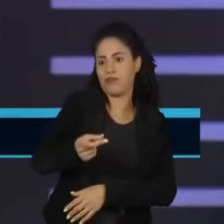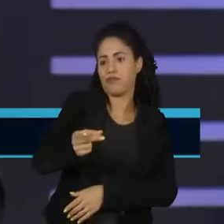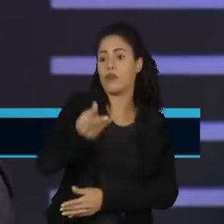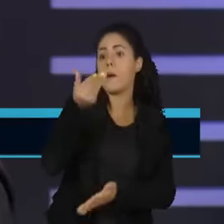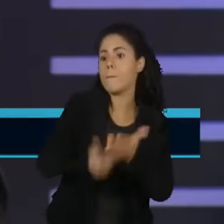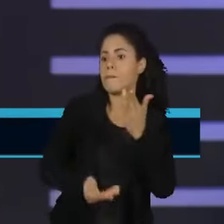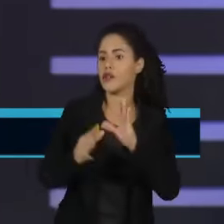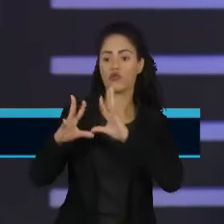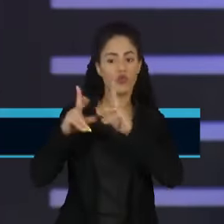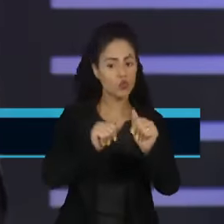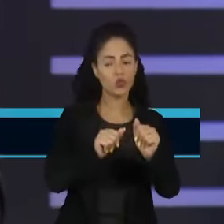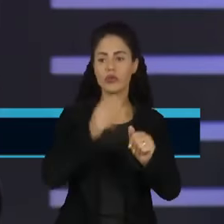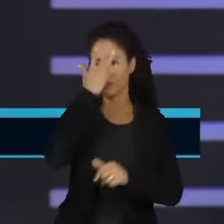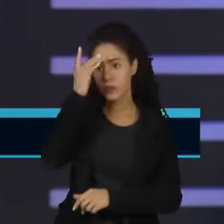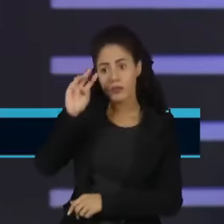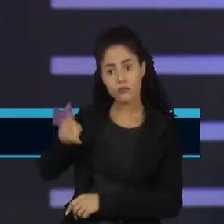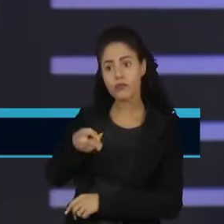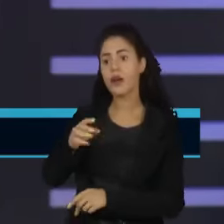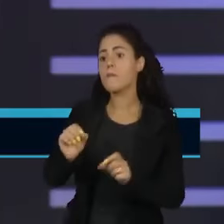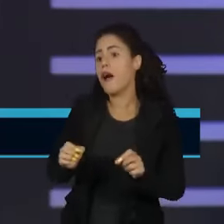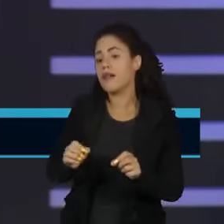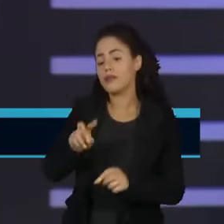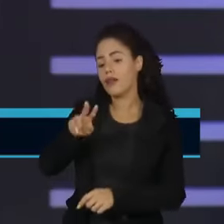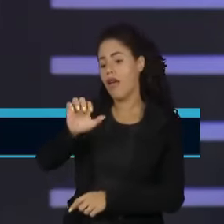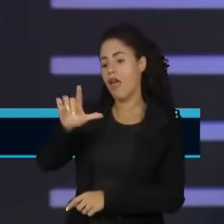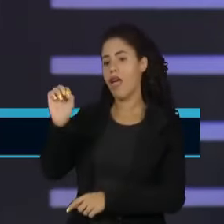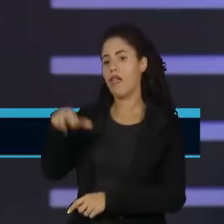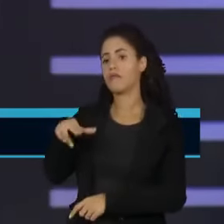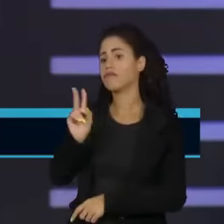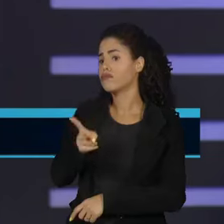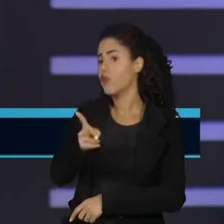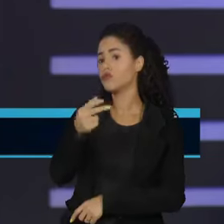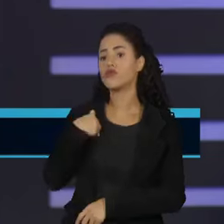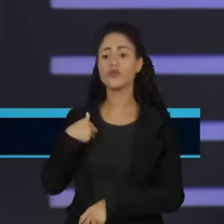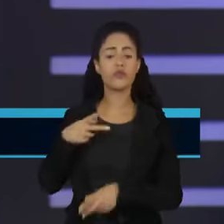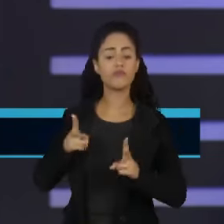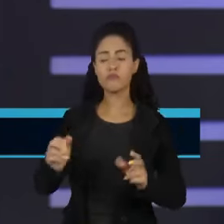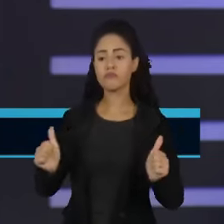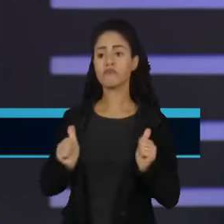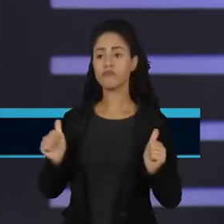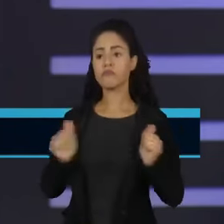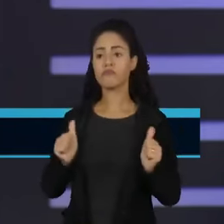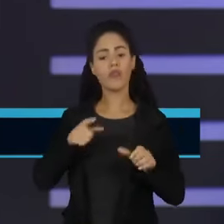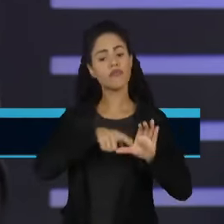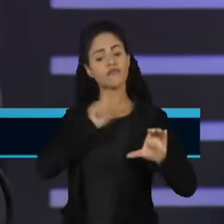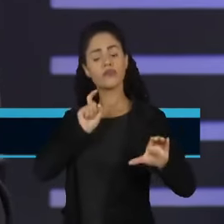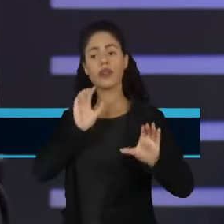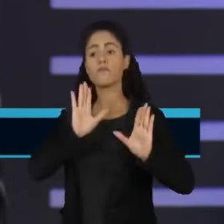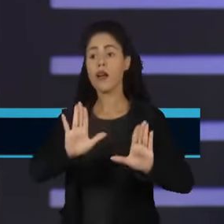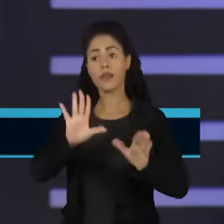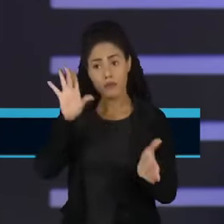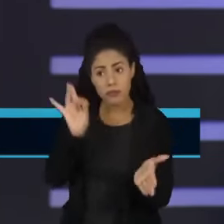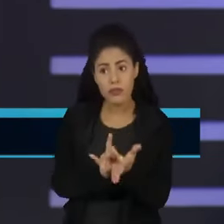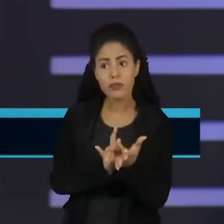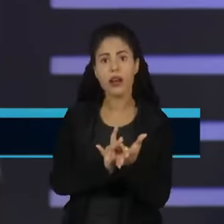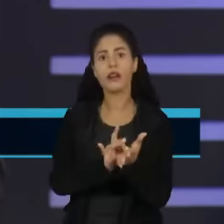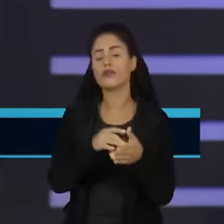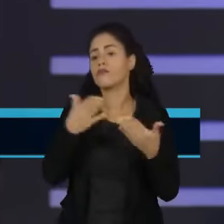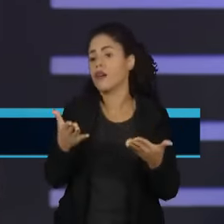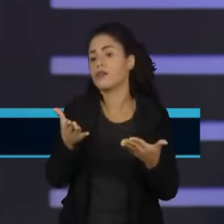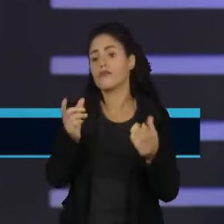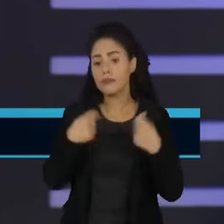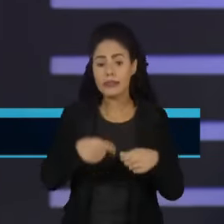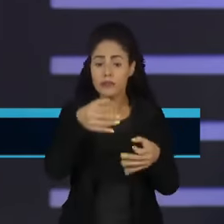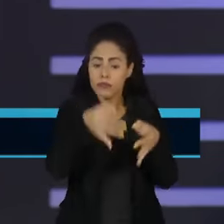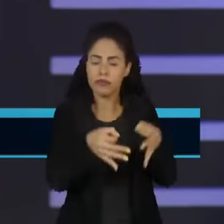Perde todo mundo, menos Elon Musk, que continua na sua pseudo cruzada pela independência, mas, na verdade, é uma cruzada